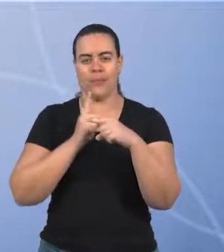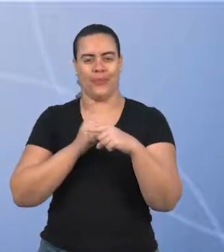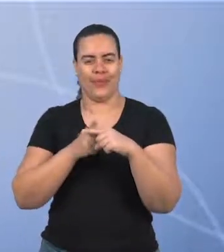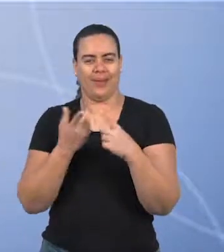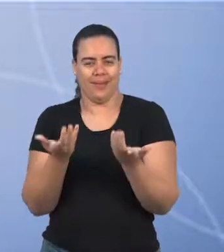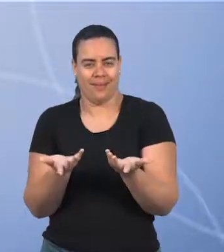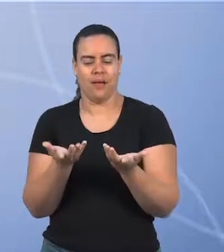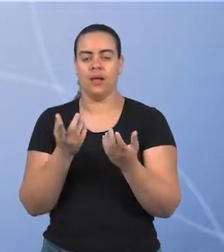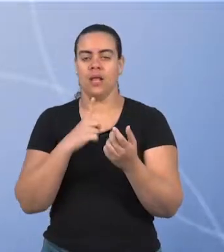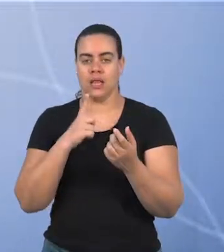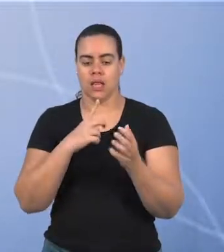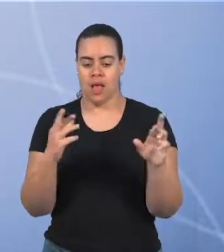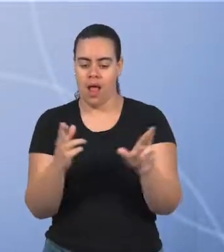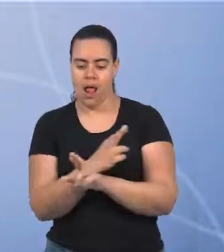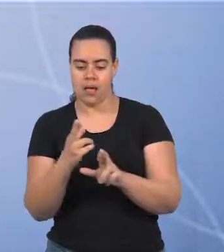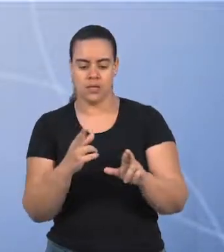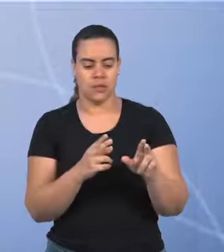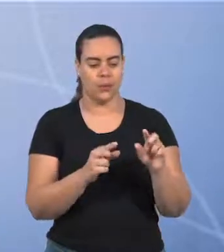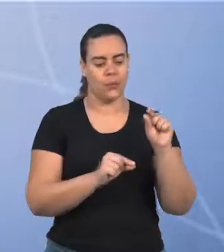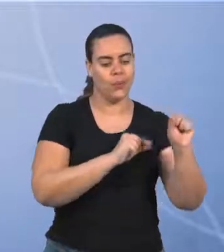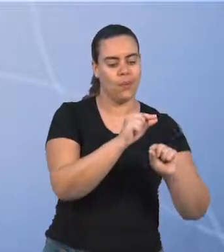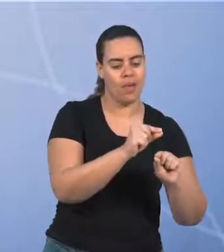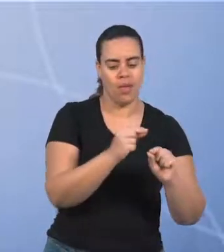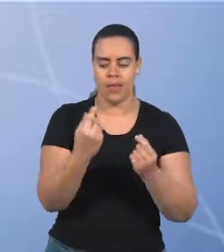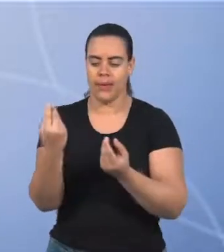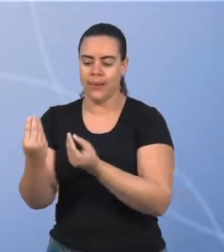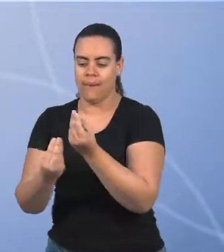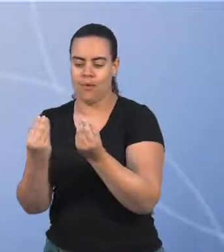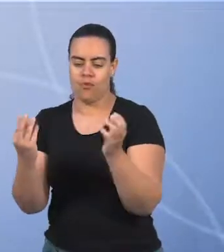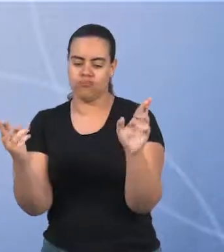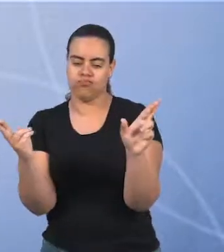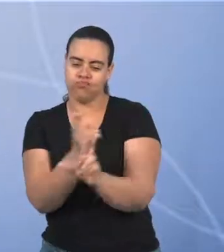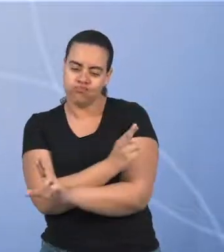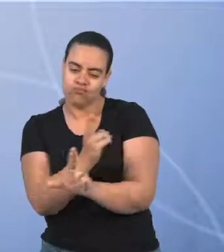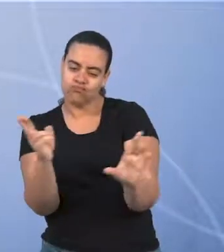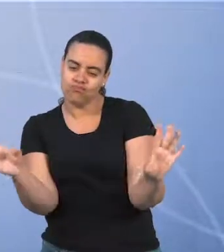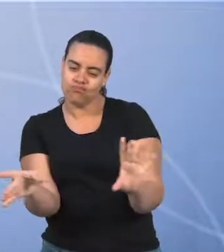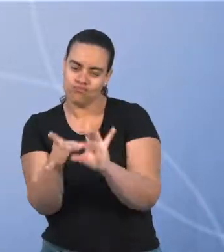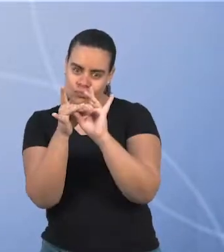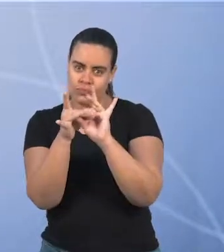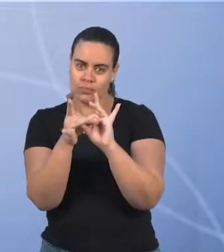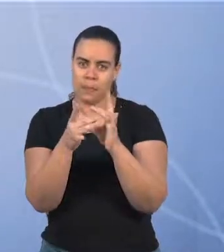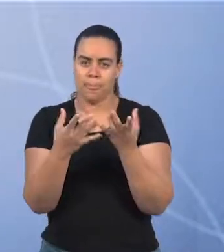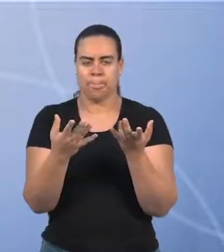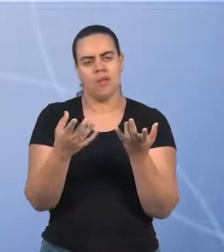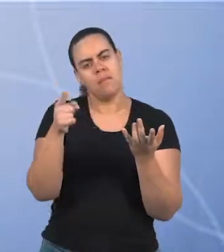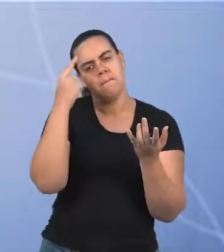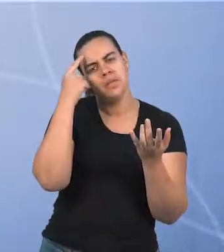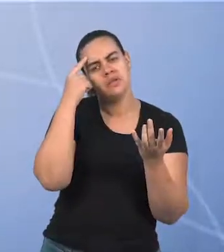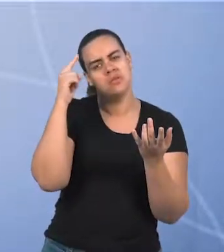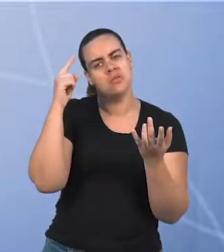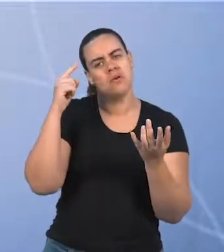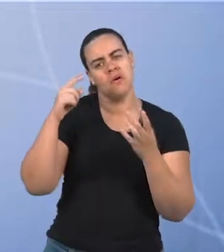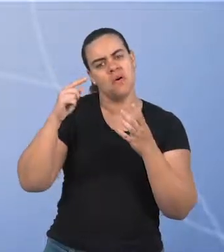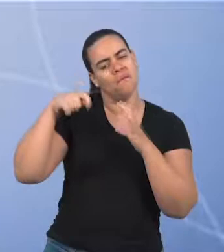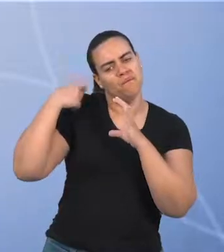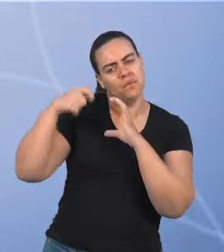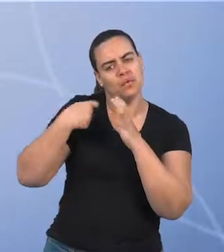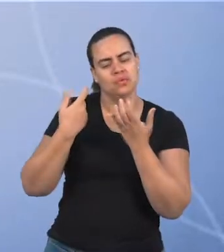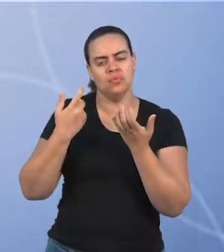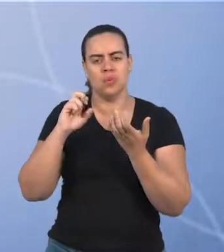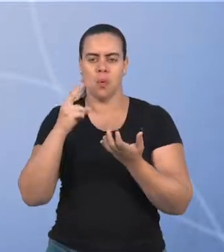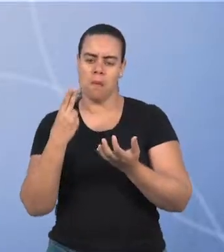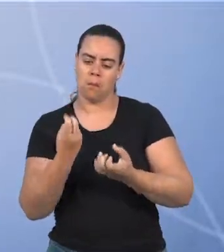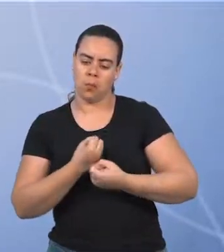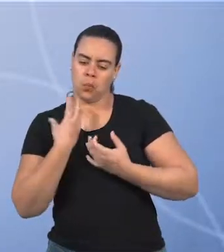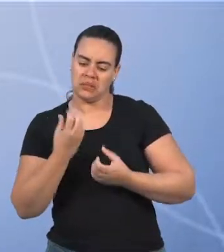traçam a relação entre o que e o como. Pensaste no vídeo porque é assim que costumas trabalhar? Numa poesia, pois se sentem melhor e acham